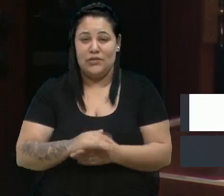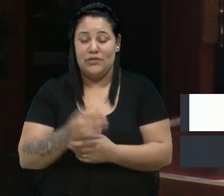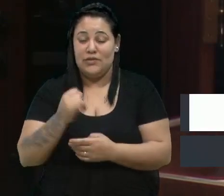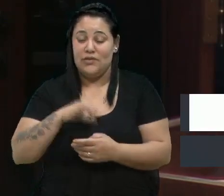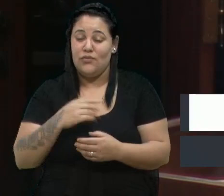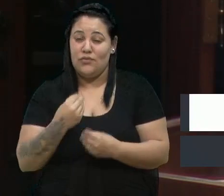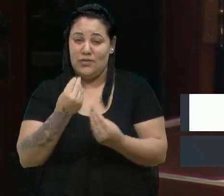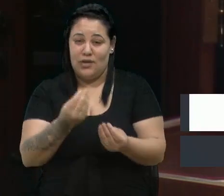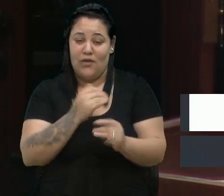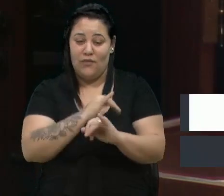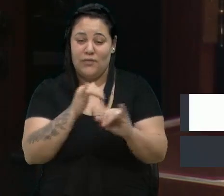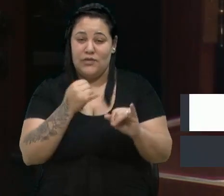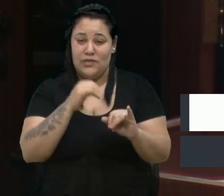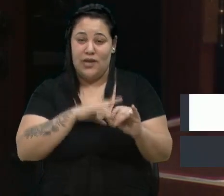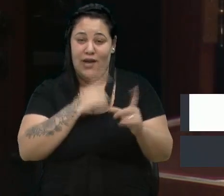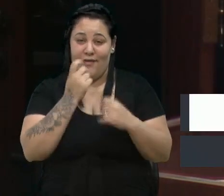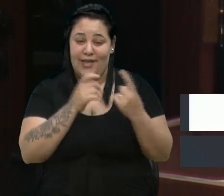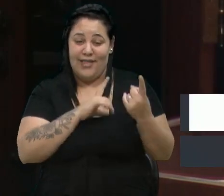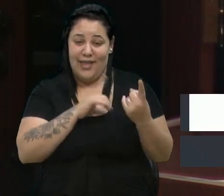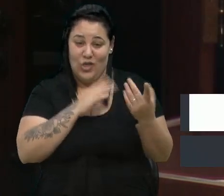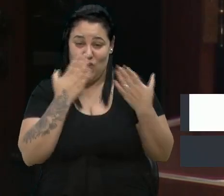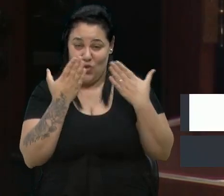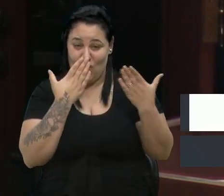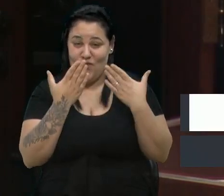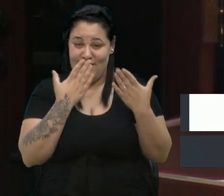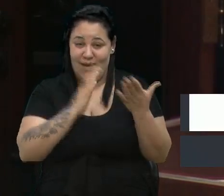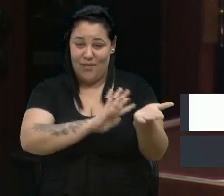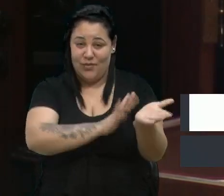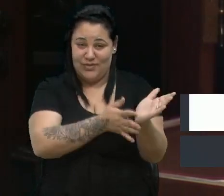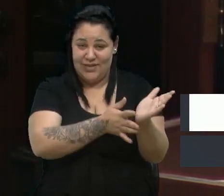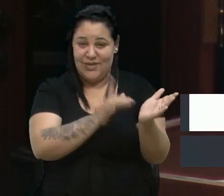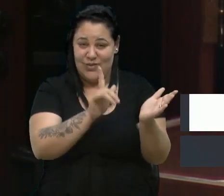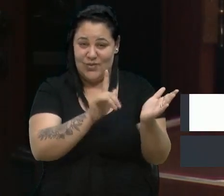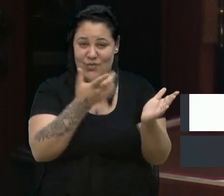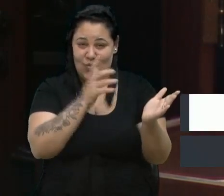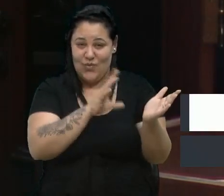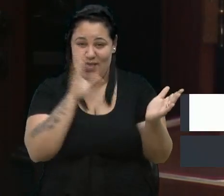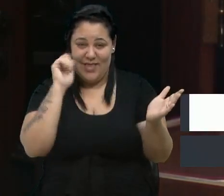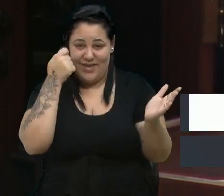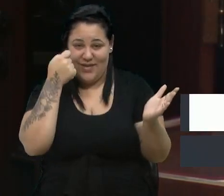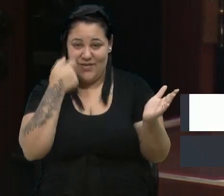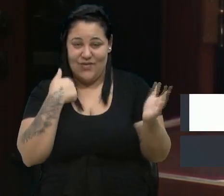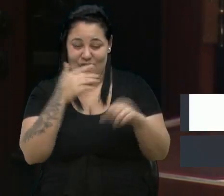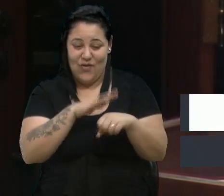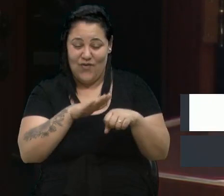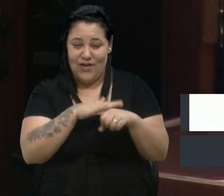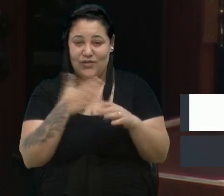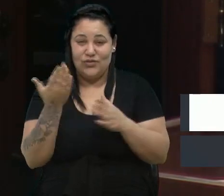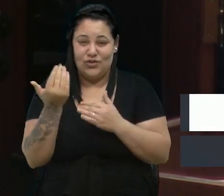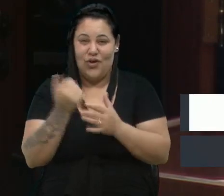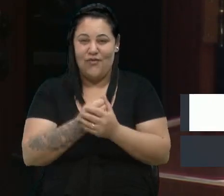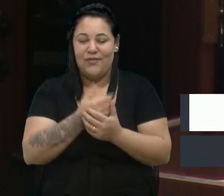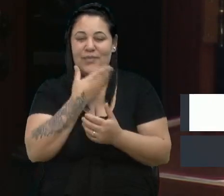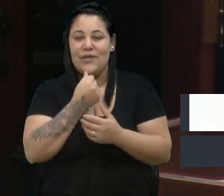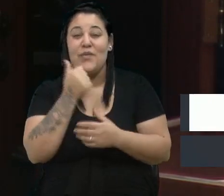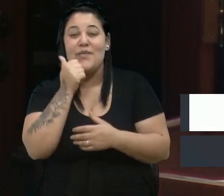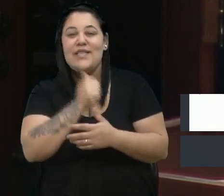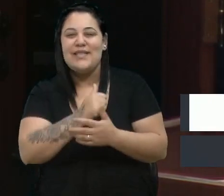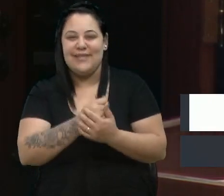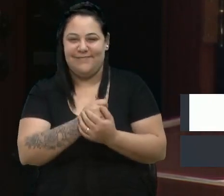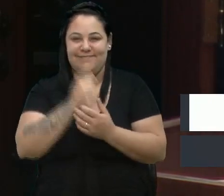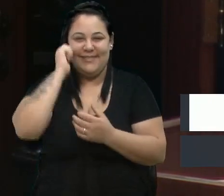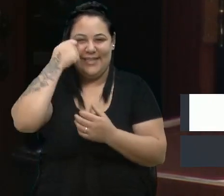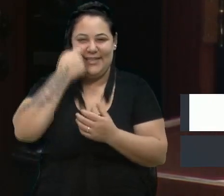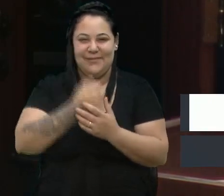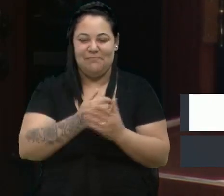dúvida sobre o racismo e como o racismo opera, conversem com um jovem, com um menino ou uma menina negra que